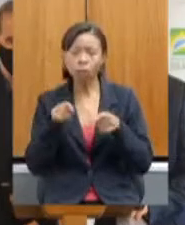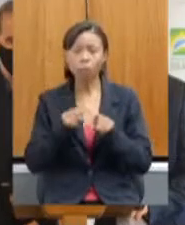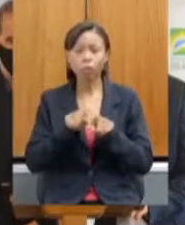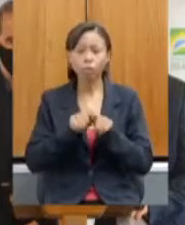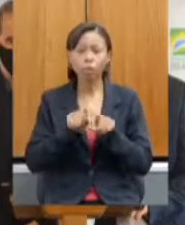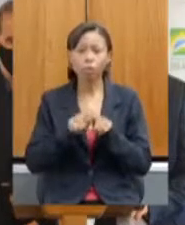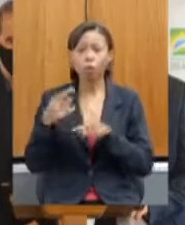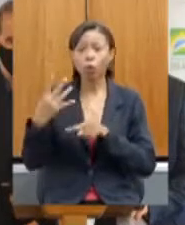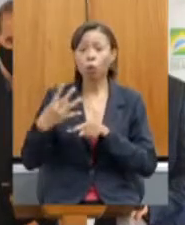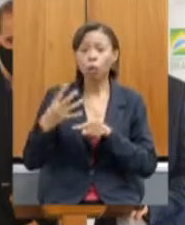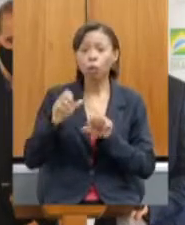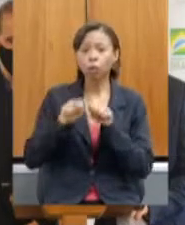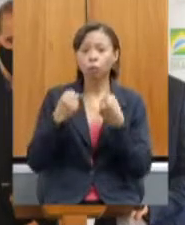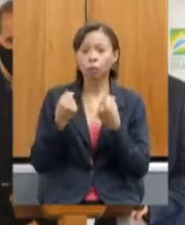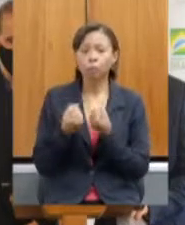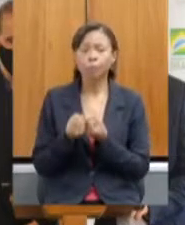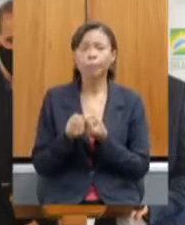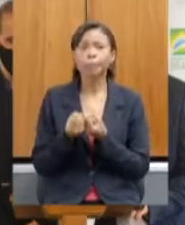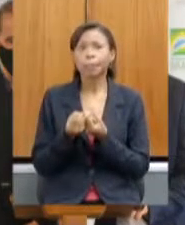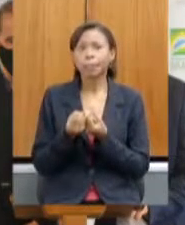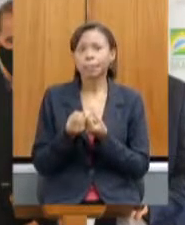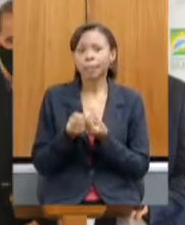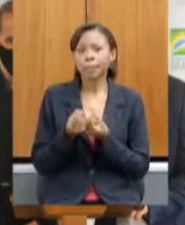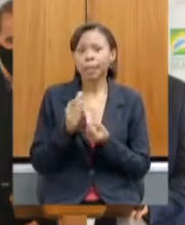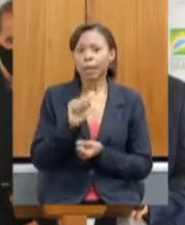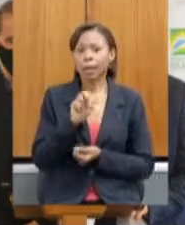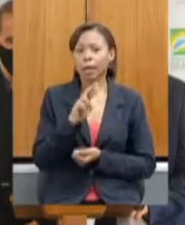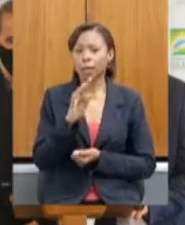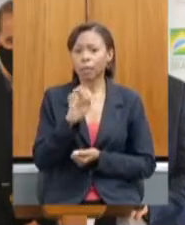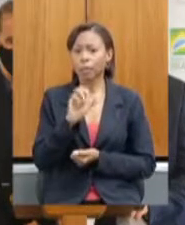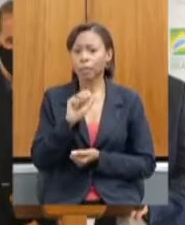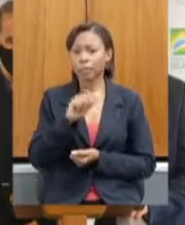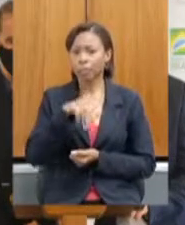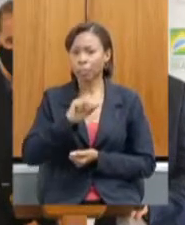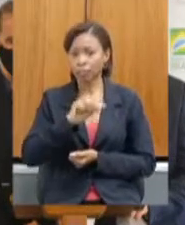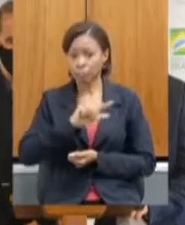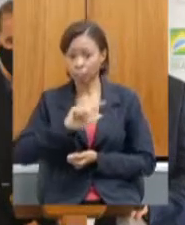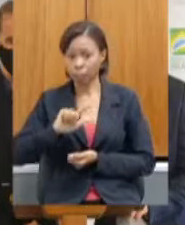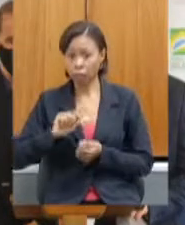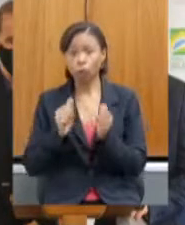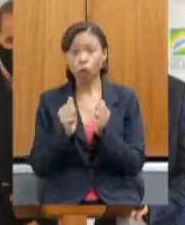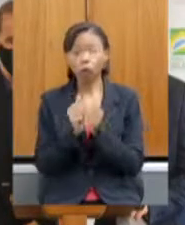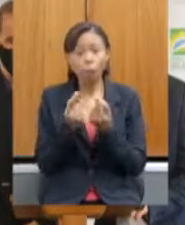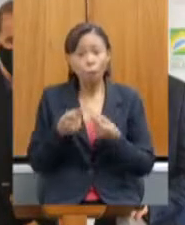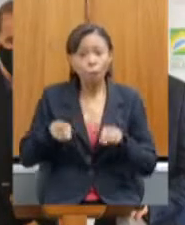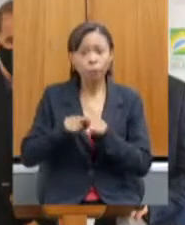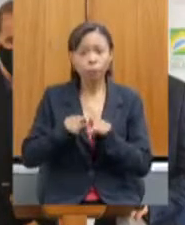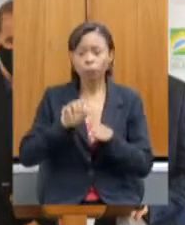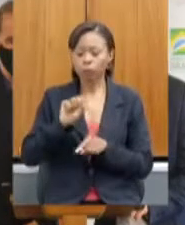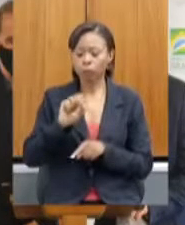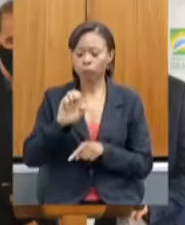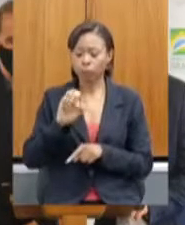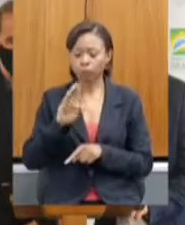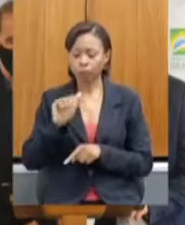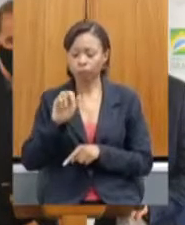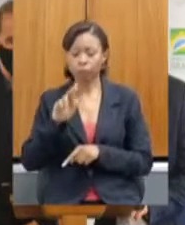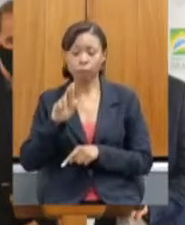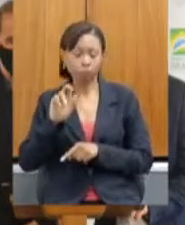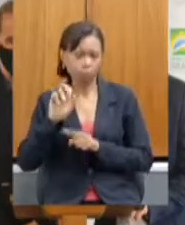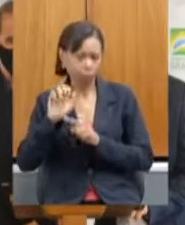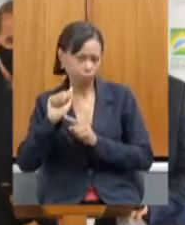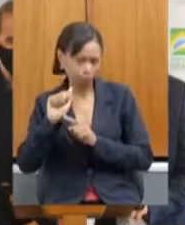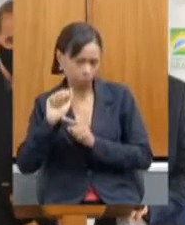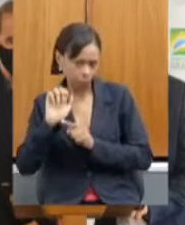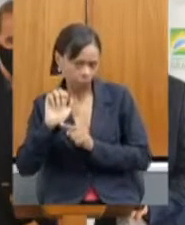quarto seminário de crês artesanais, em parceria com o Sebrae, com mais de 1.500 inscrições, tivemos